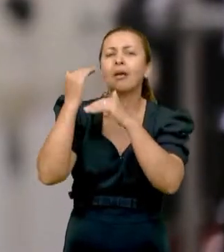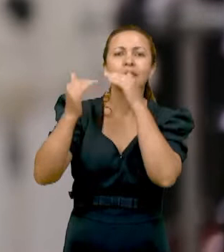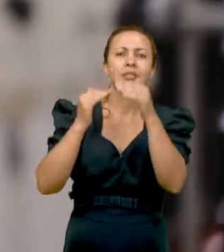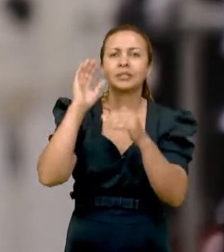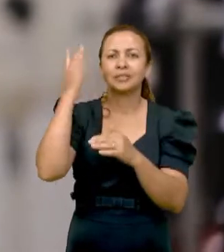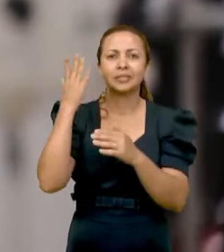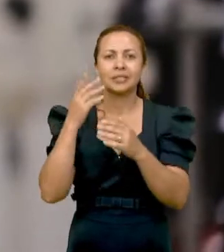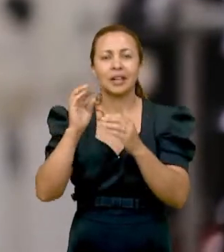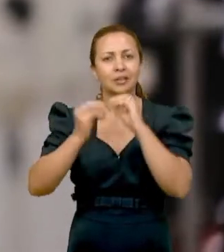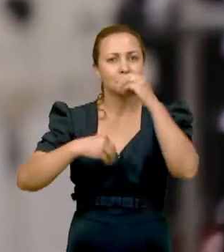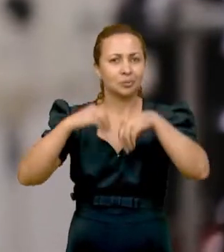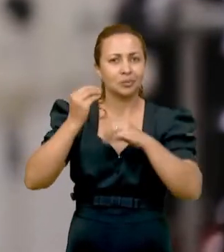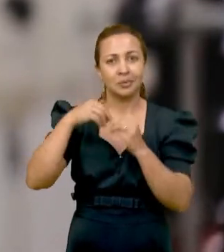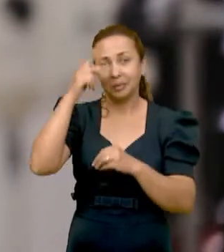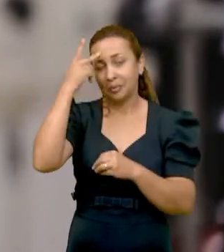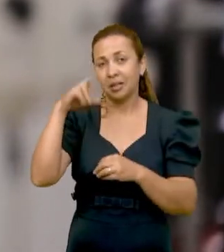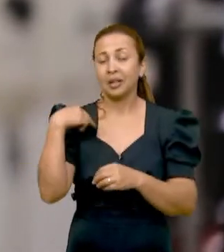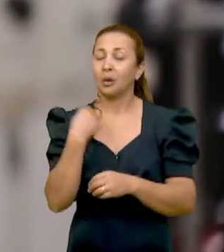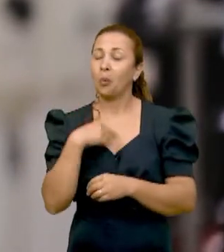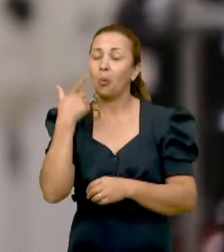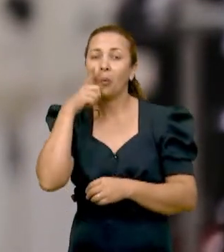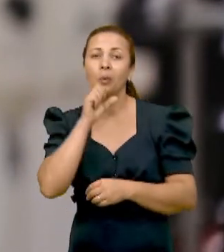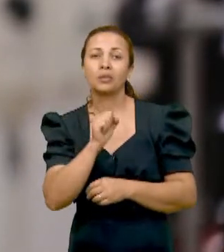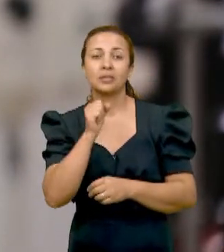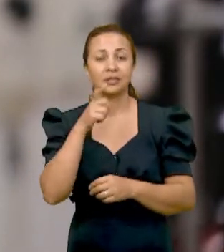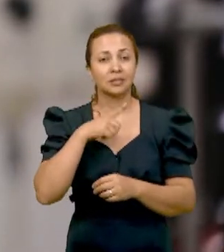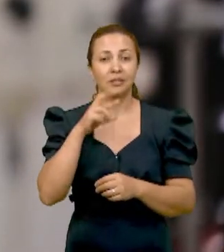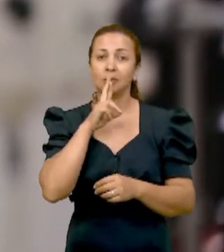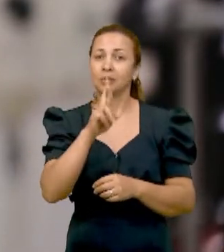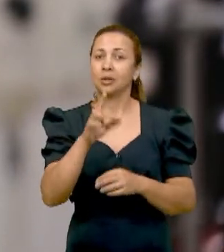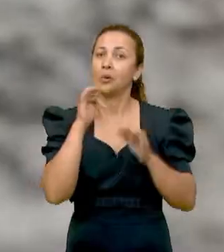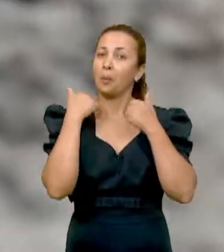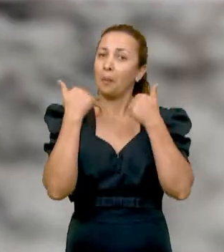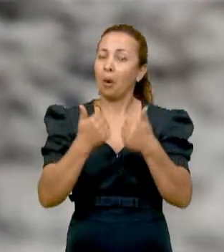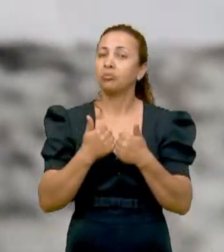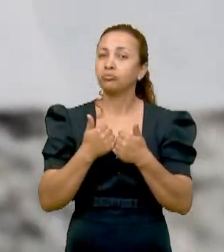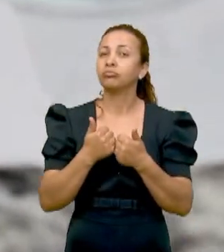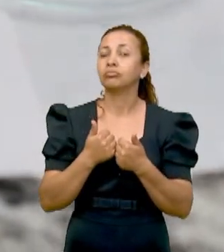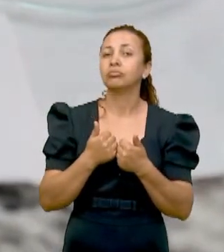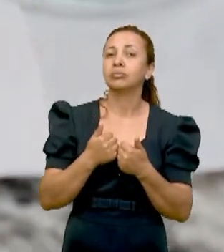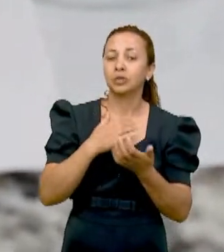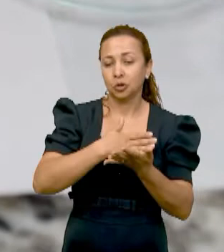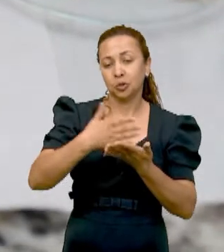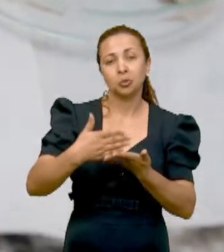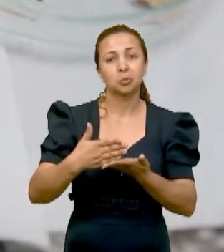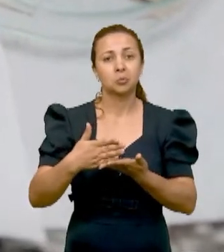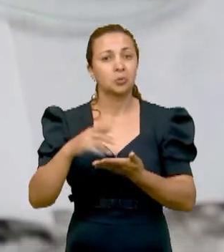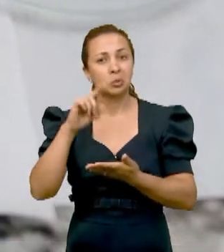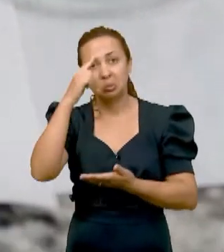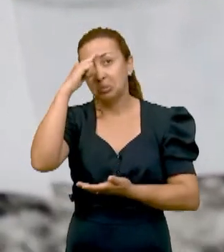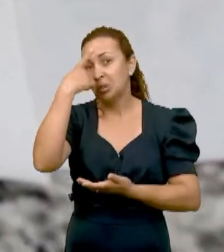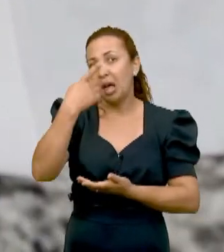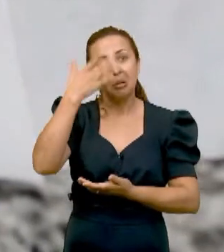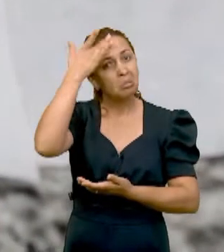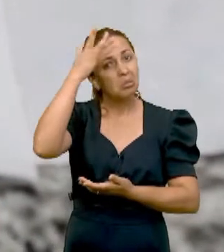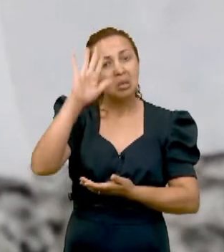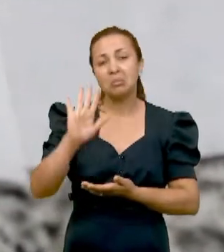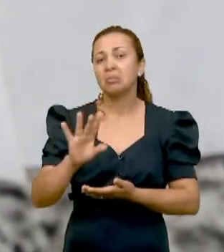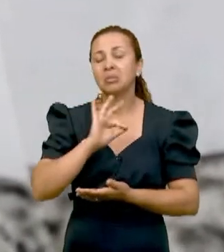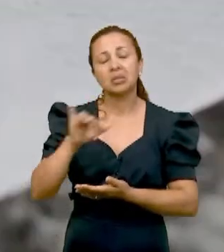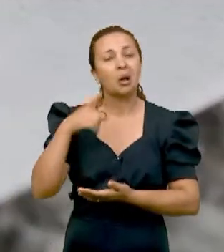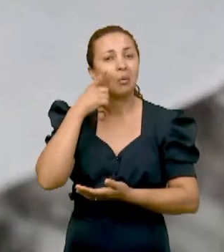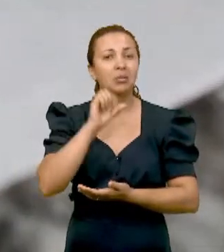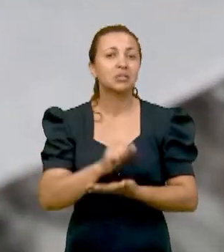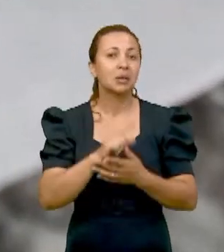material, para que eu conseguisse chegar a um resultado positivo. Então, inicialmente, eu não tinha ideia de que eu iria conseguir chegar a esse resultado,